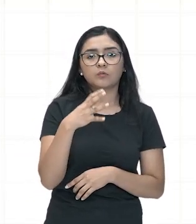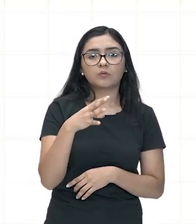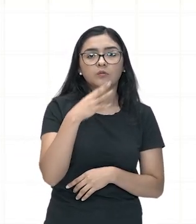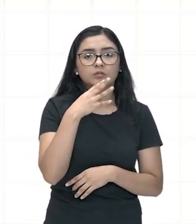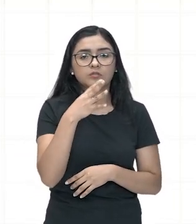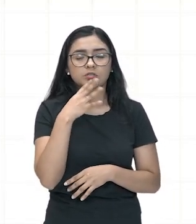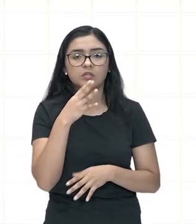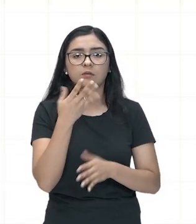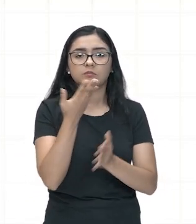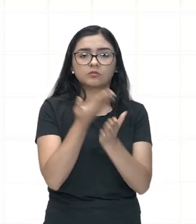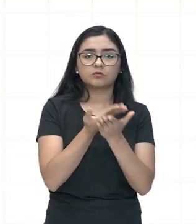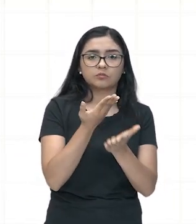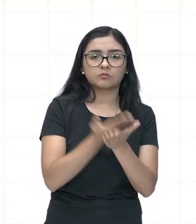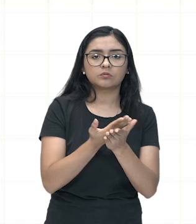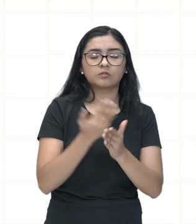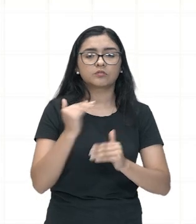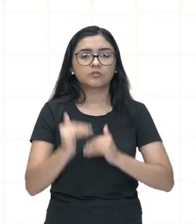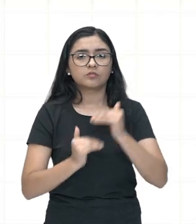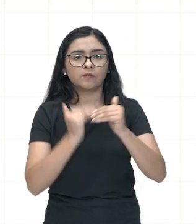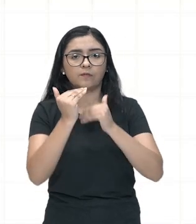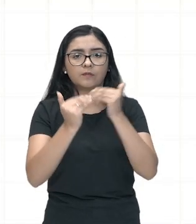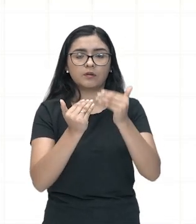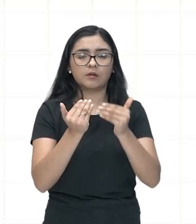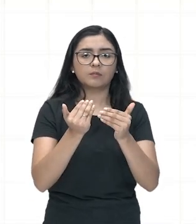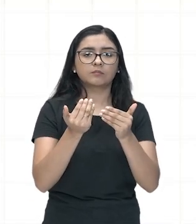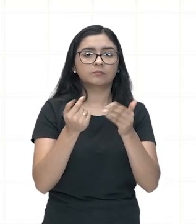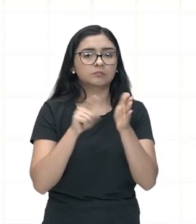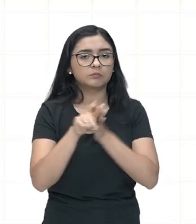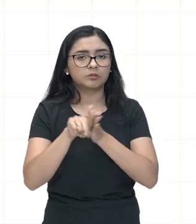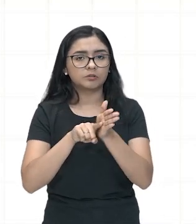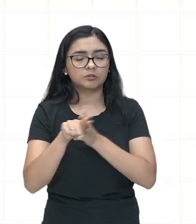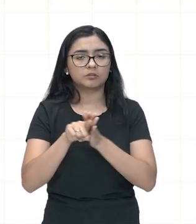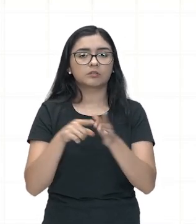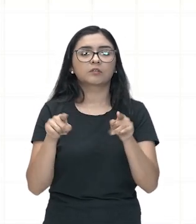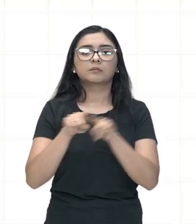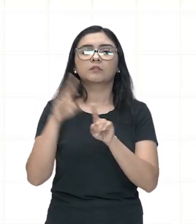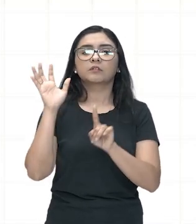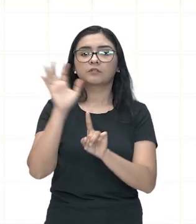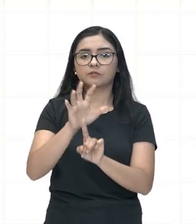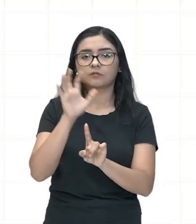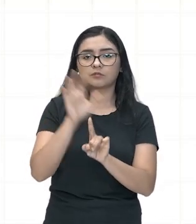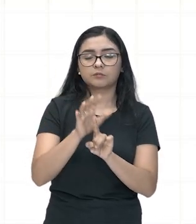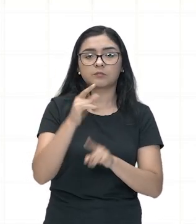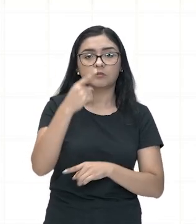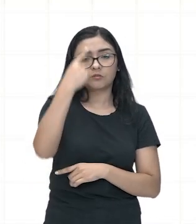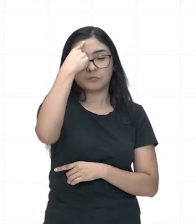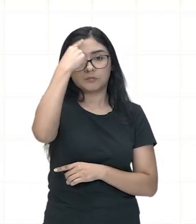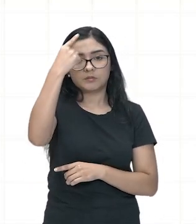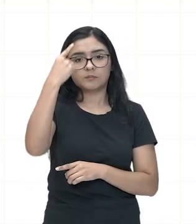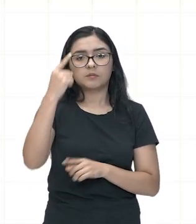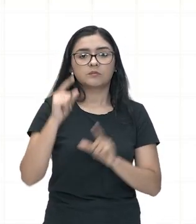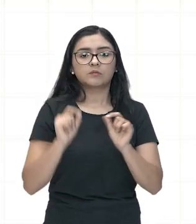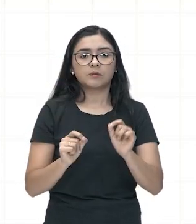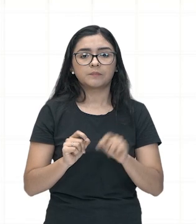como estudamos, como desenvolvemos pesquisas, também é influenciado pelos pensamentos desses